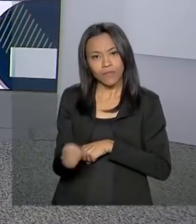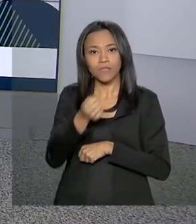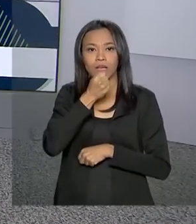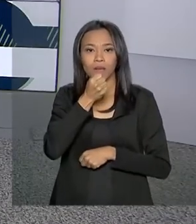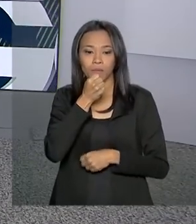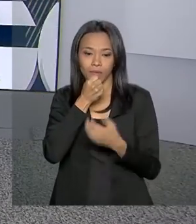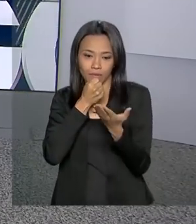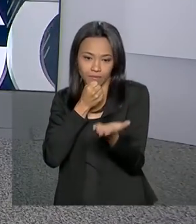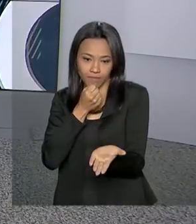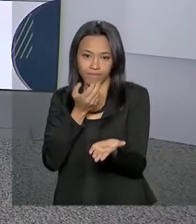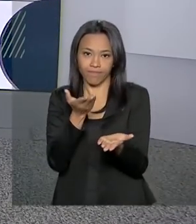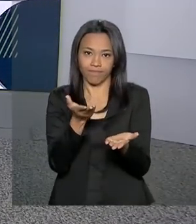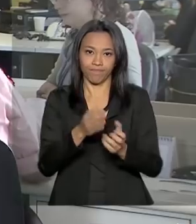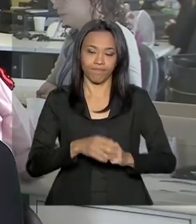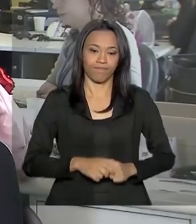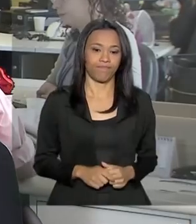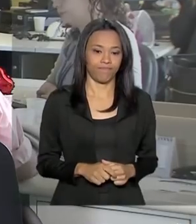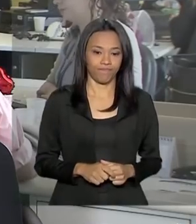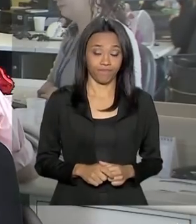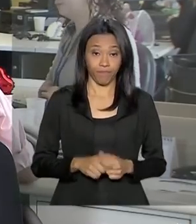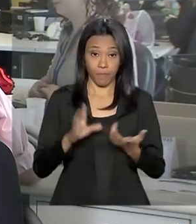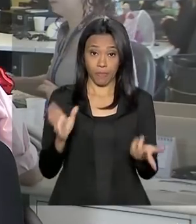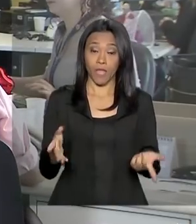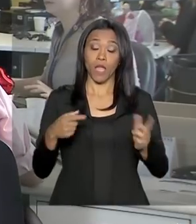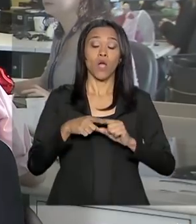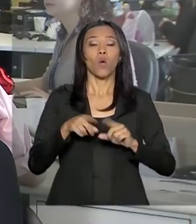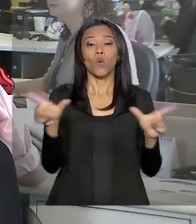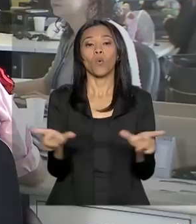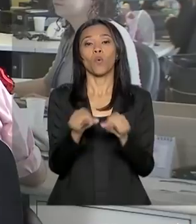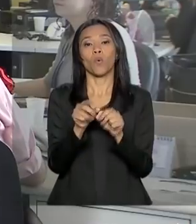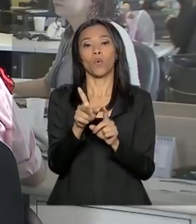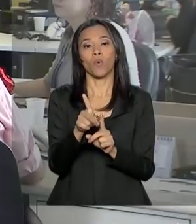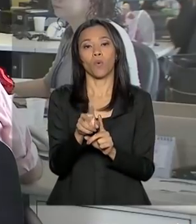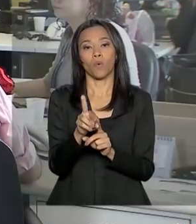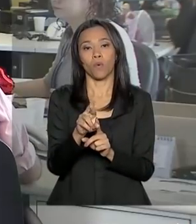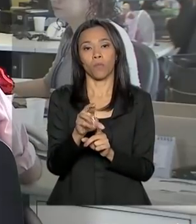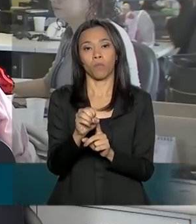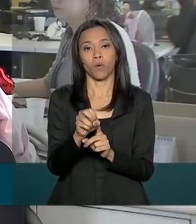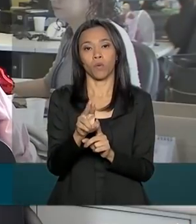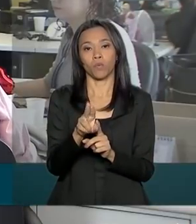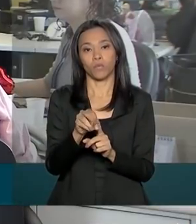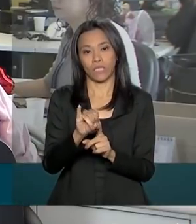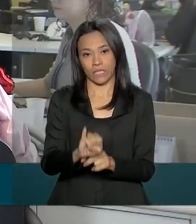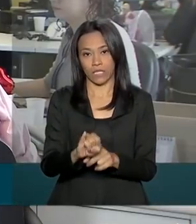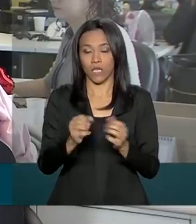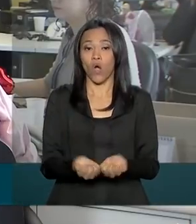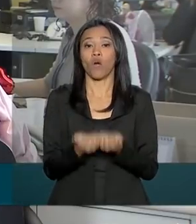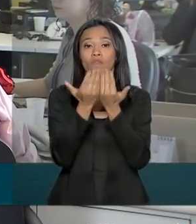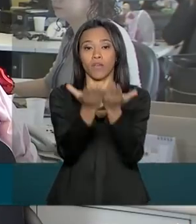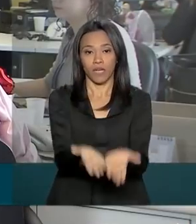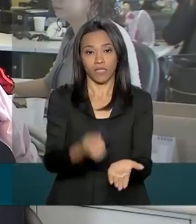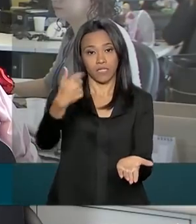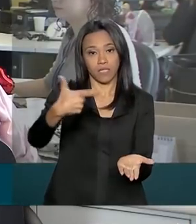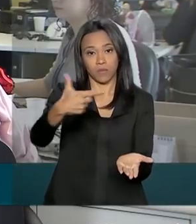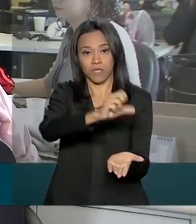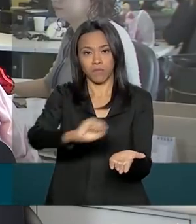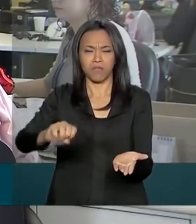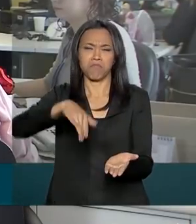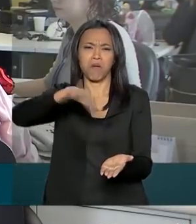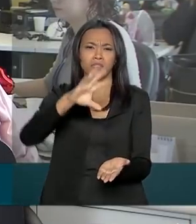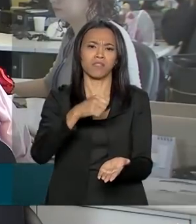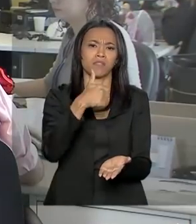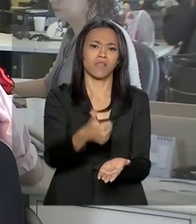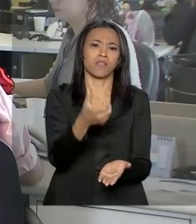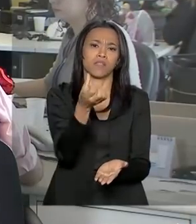Alessandra Lago. O programa Universidade para Todos, o ProUni, oferece para o segundo semestre mais de 169